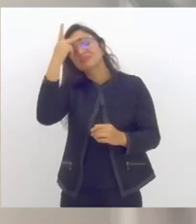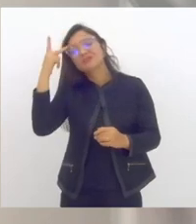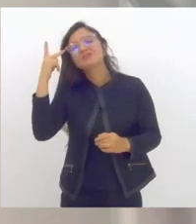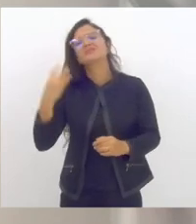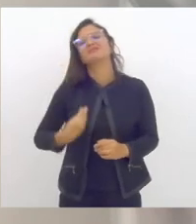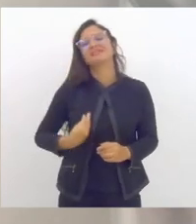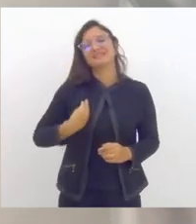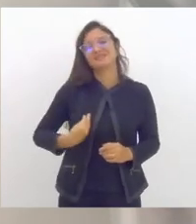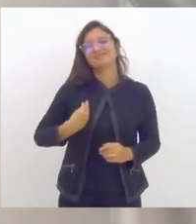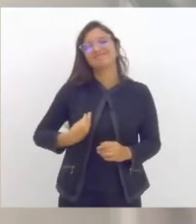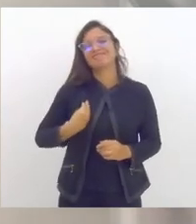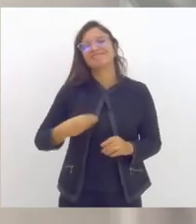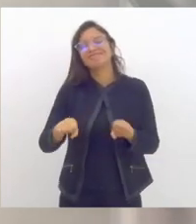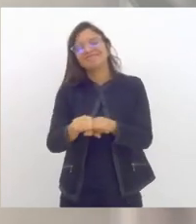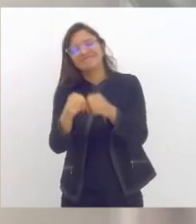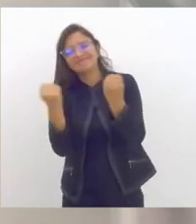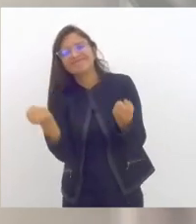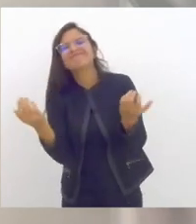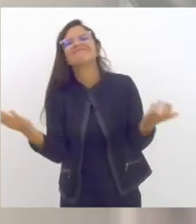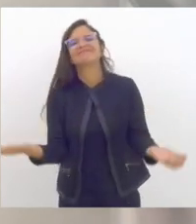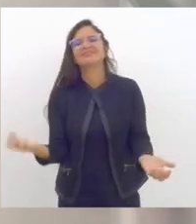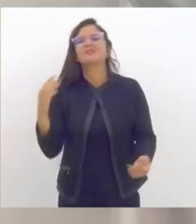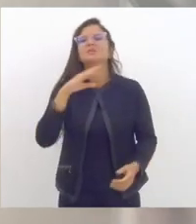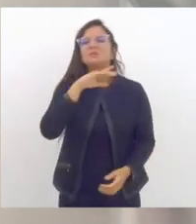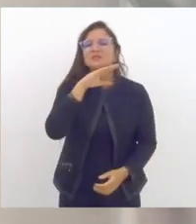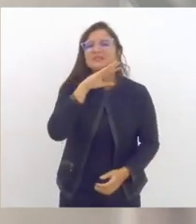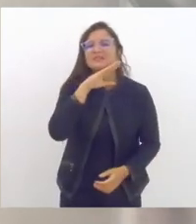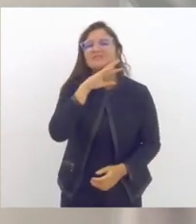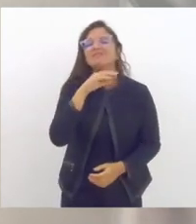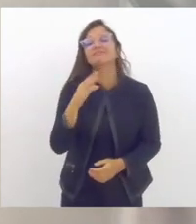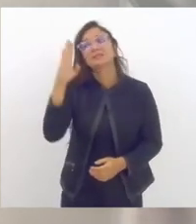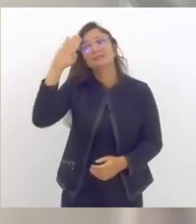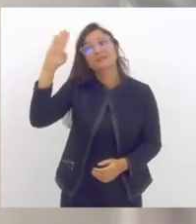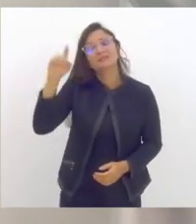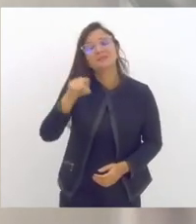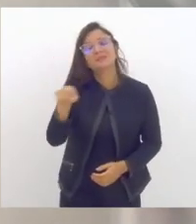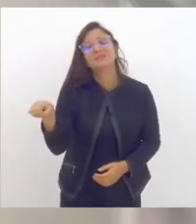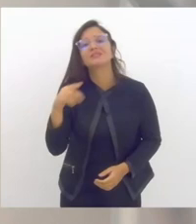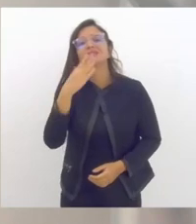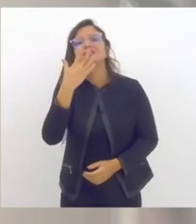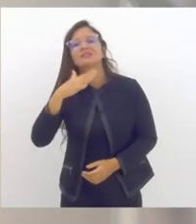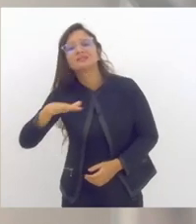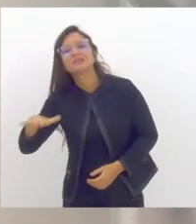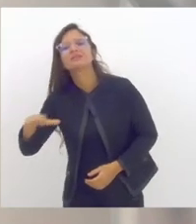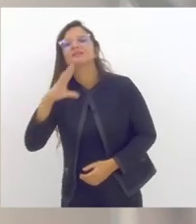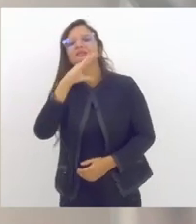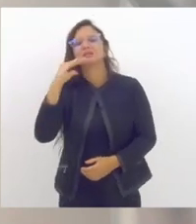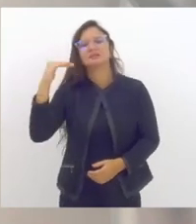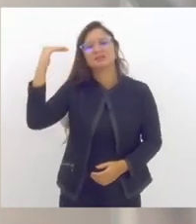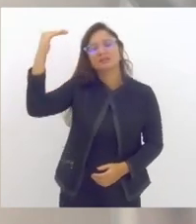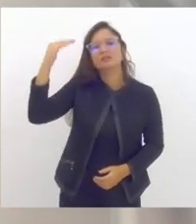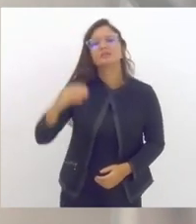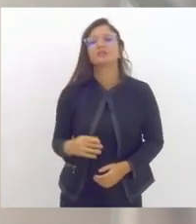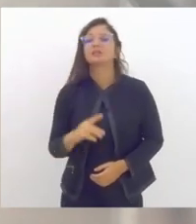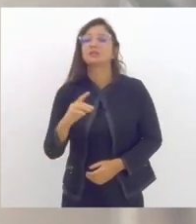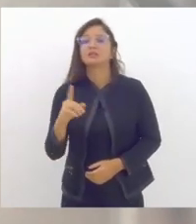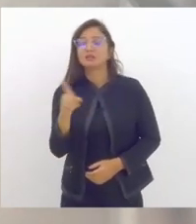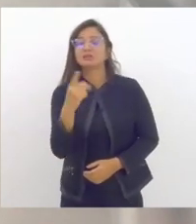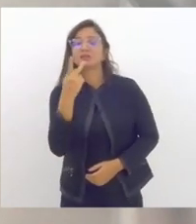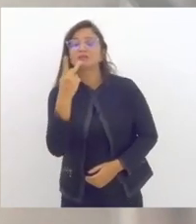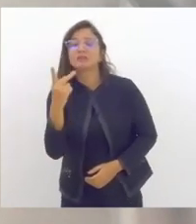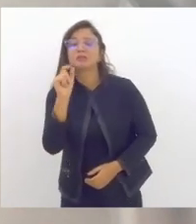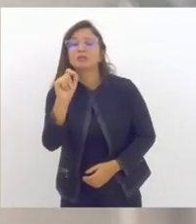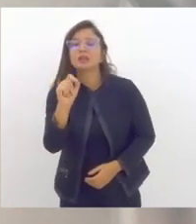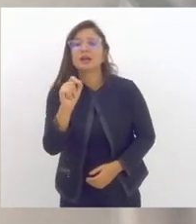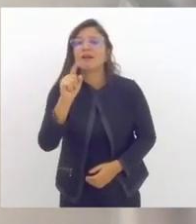especialmente das crianças e adolescentes. Eu estou falando de um país que voltou para o mapa da fome. Eu estou falando